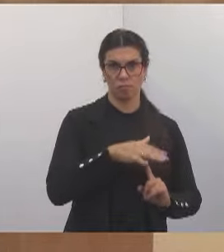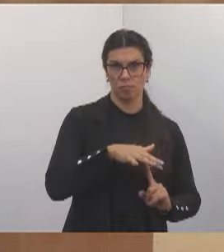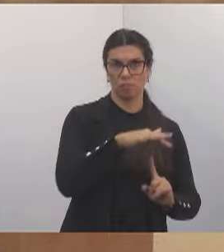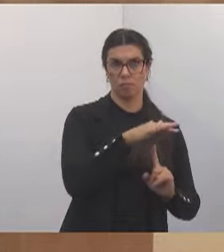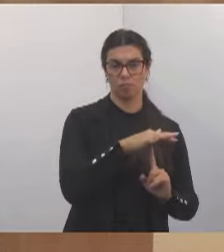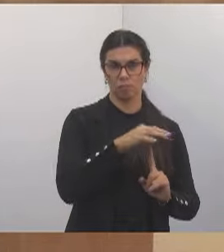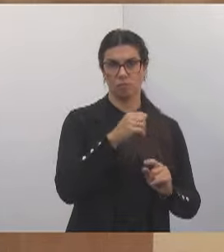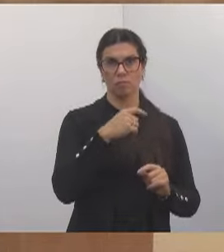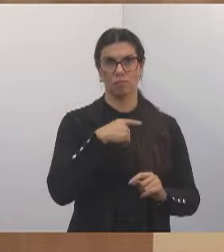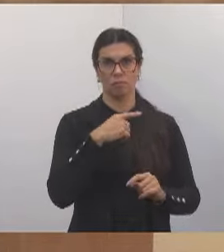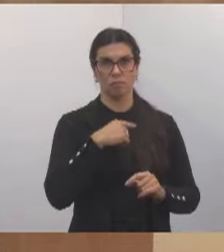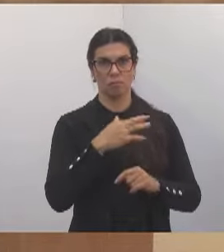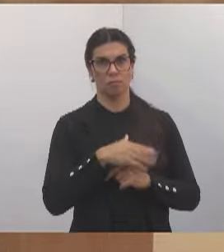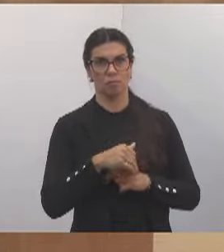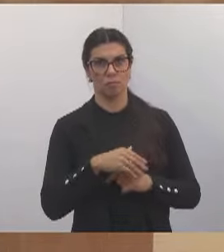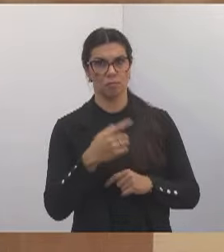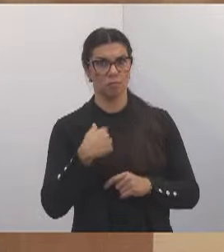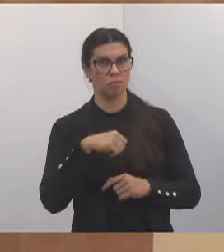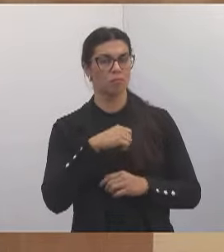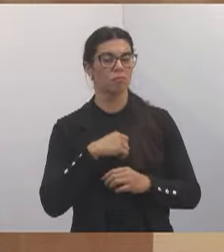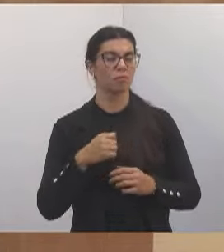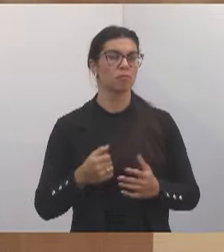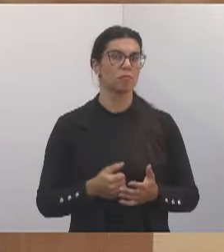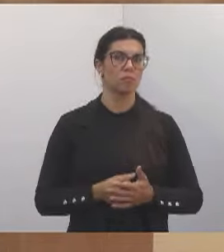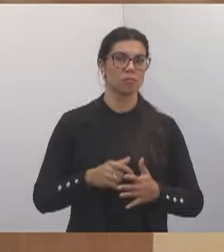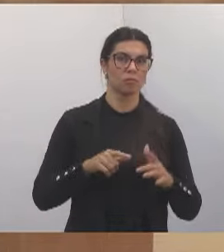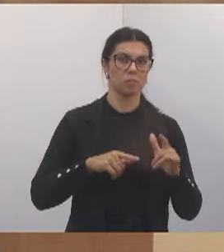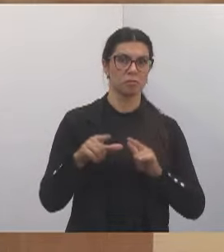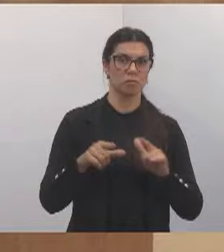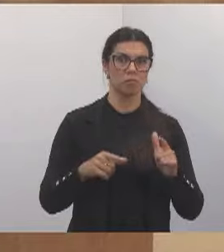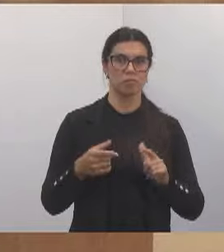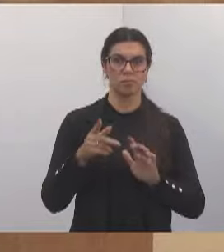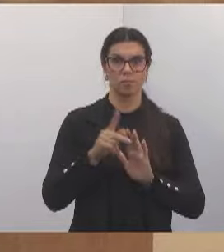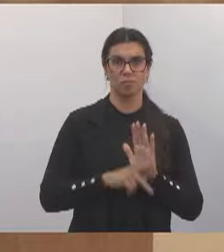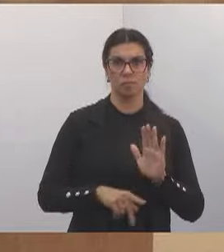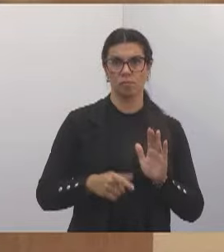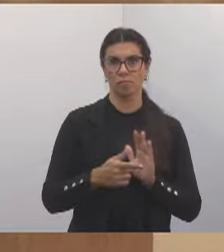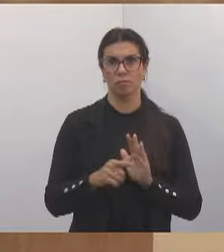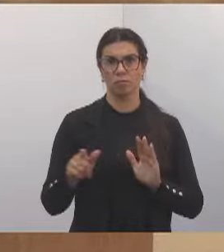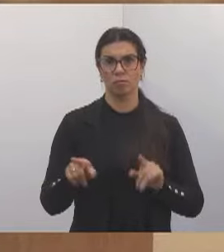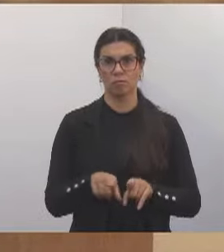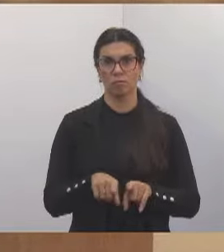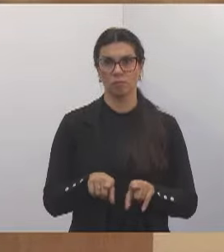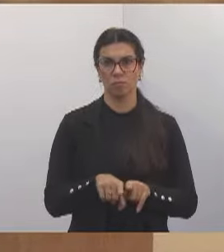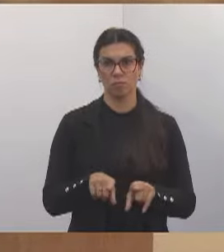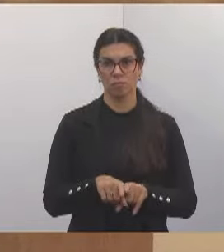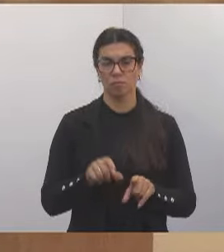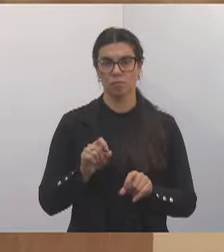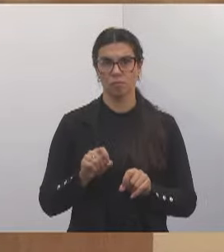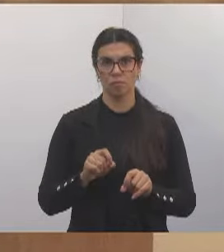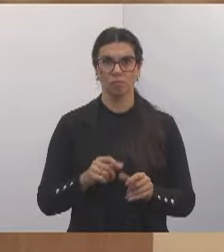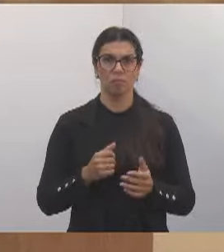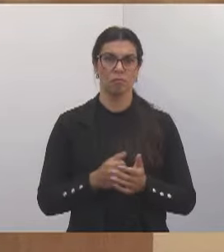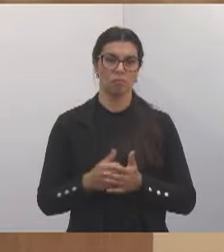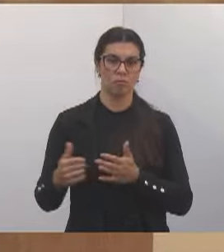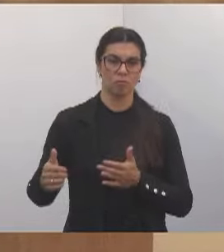do nosso mandato. E também outro projeto muito bacana, que é a Rota dos Peregrinos,